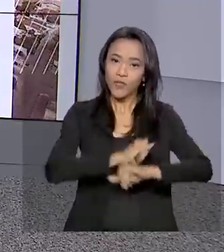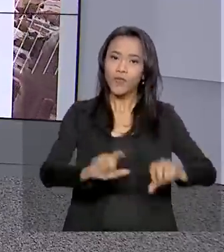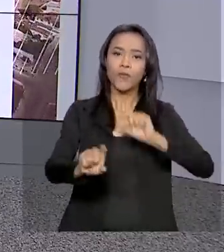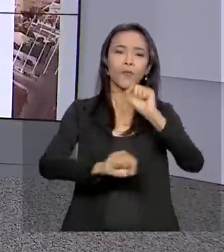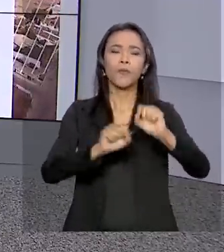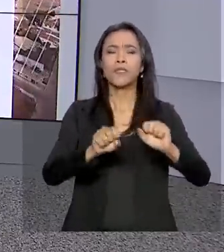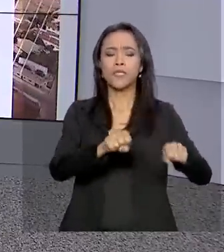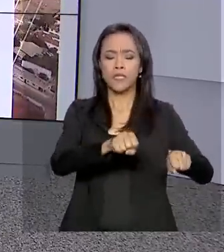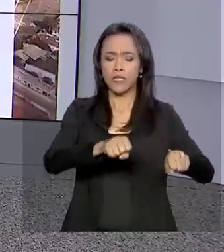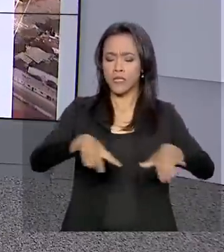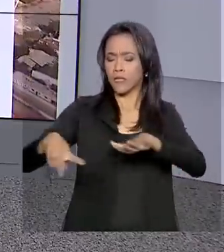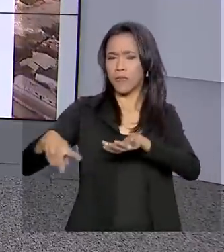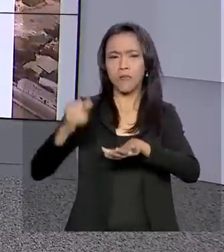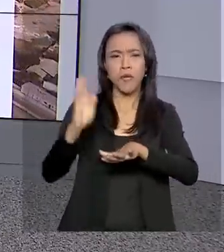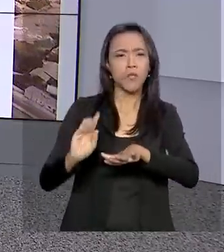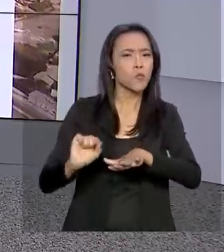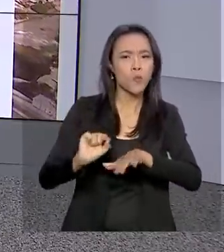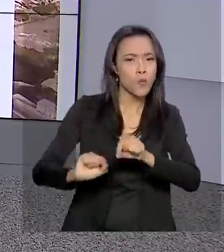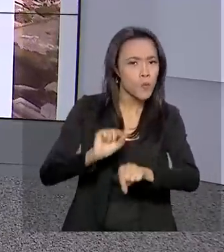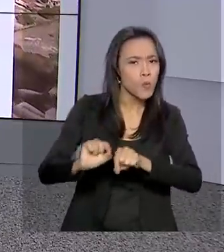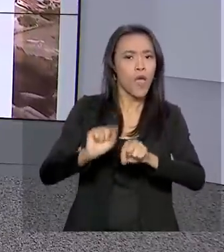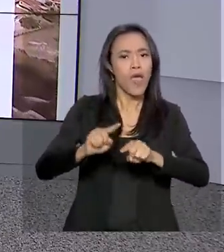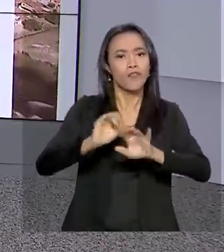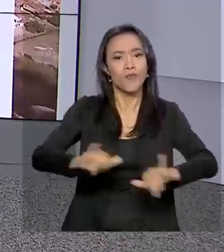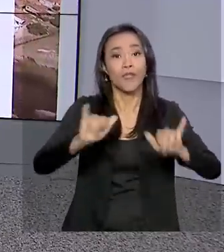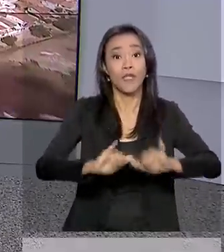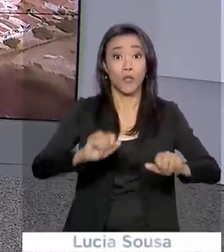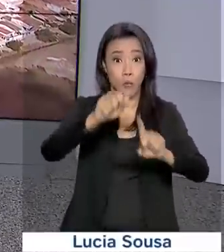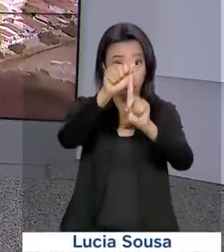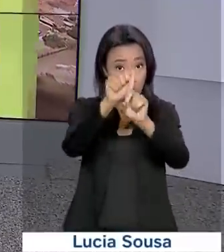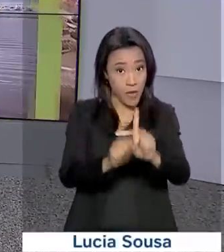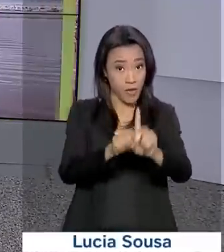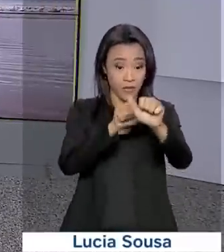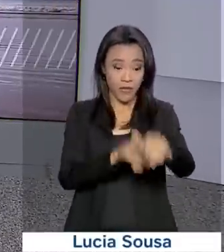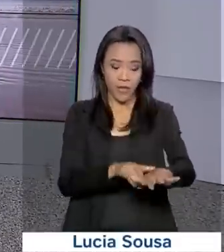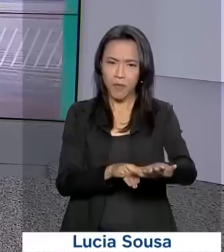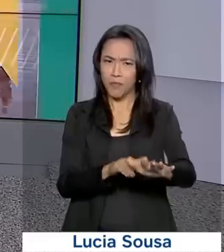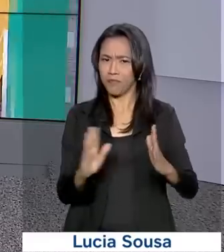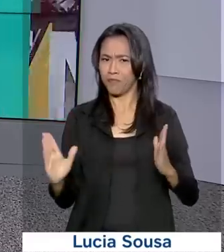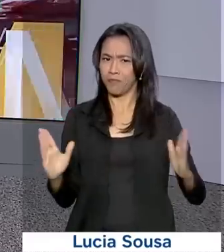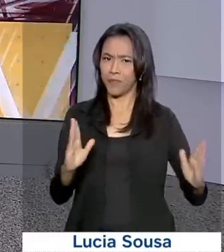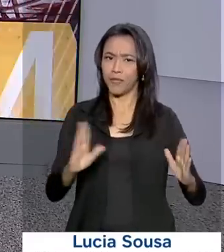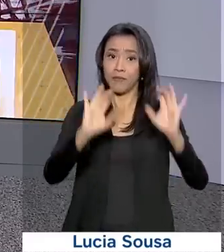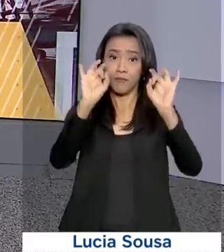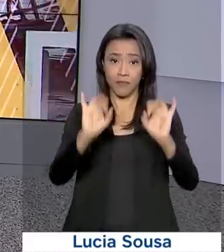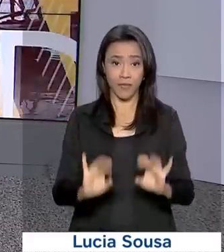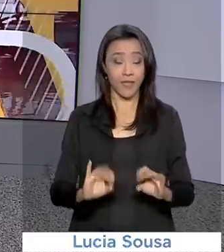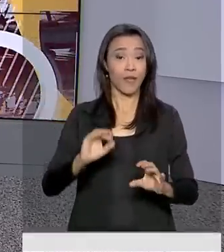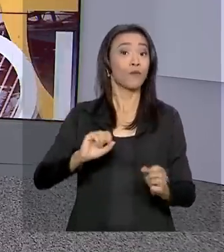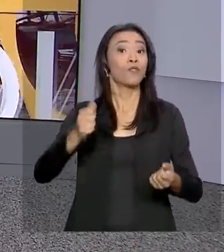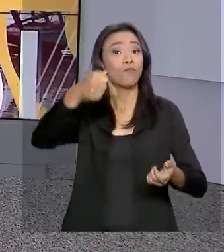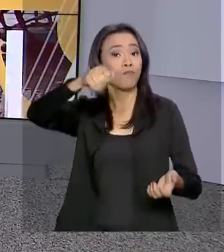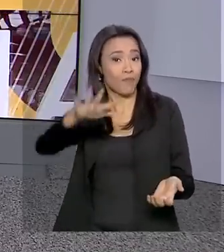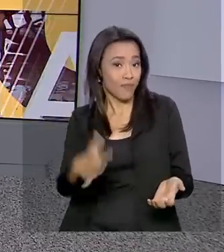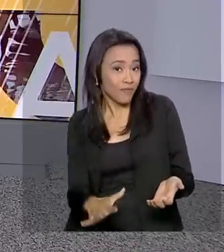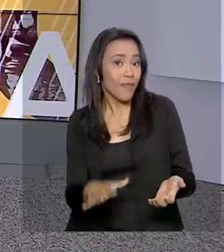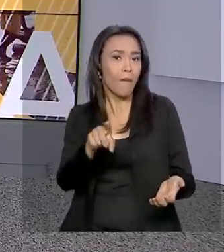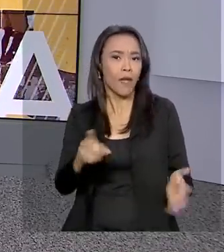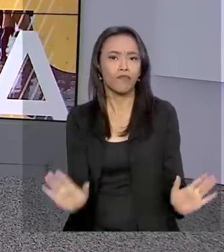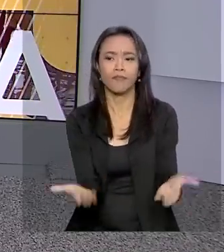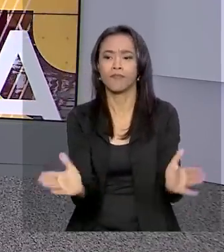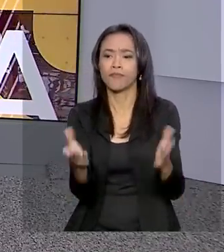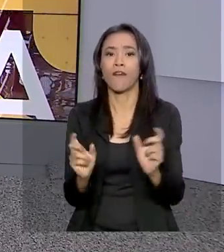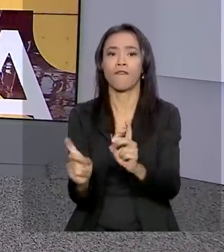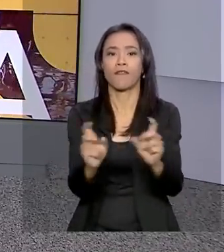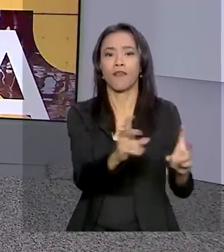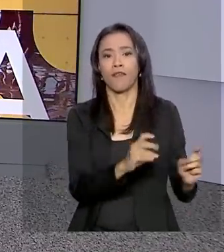Brasil, uma campanha que pretende transformar o mês de setembro num período especial de promoções para estimular vendas em diferentes setores